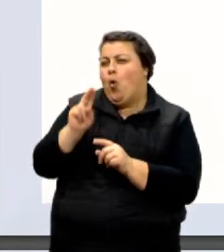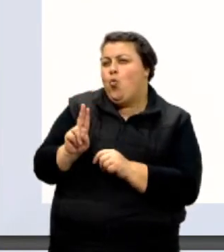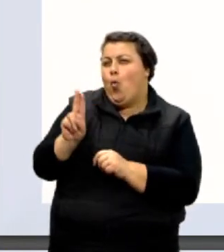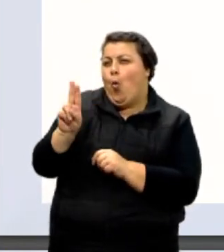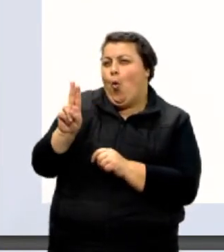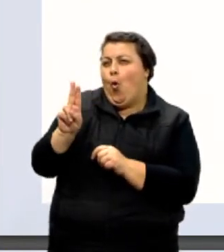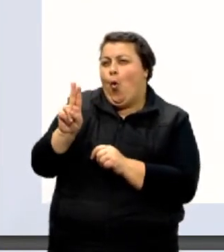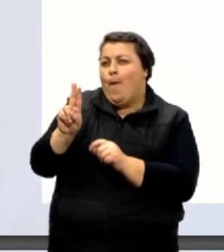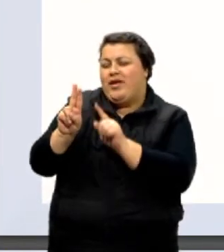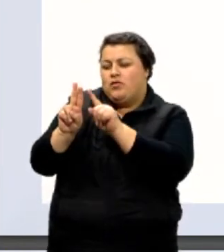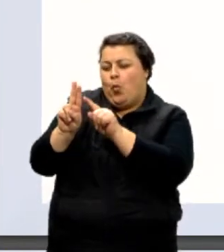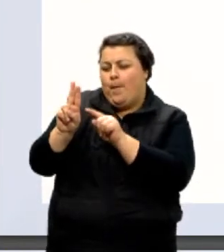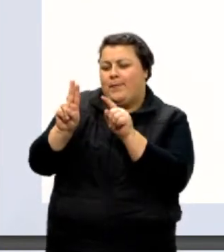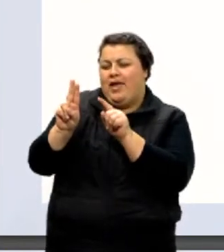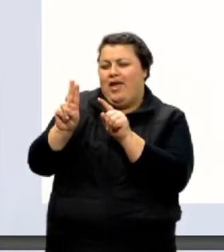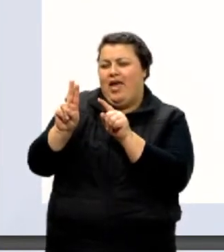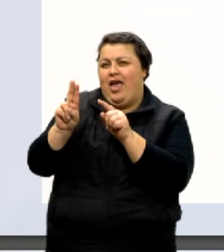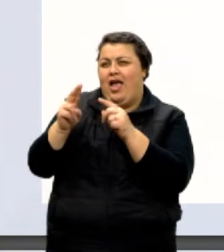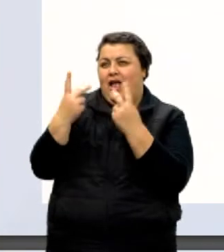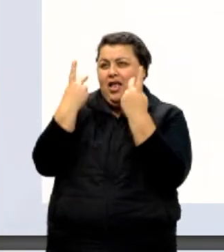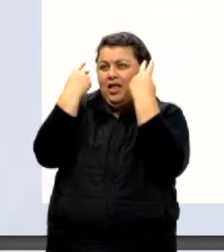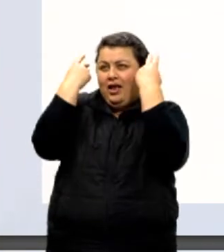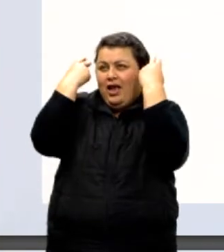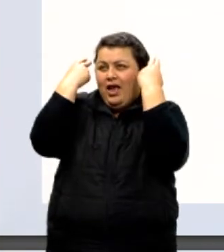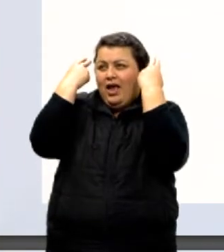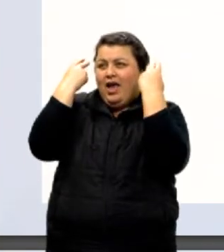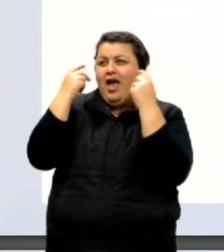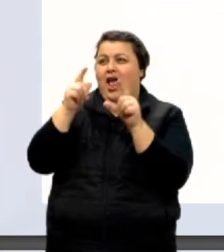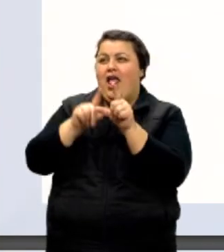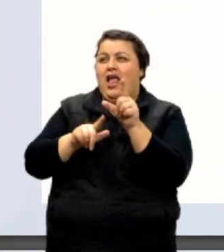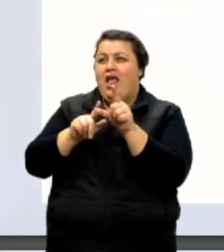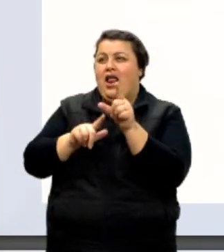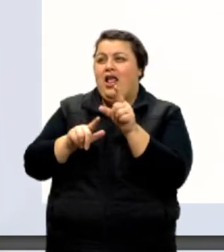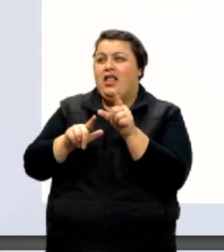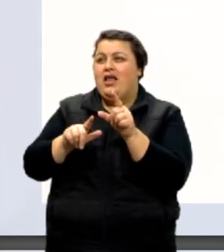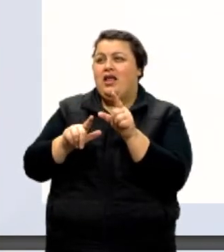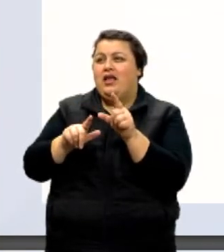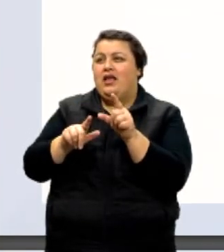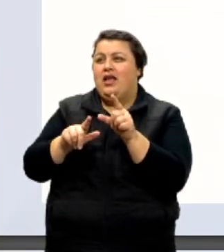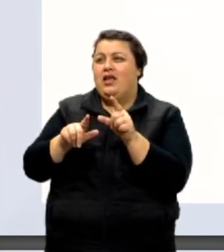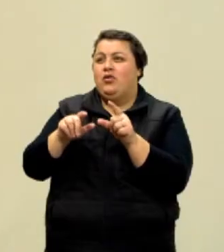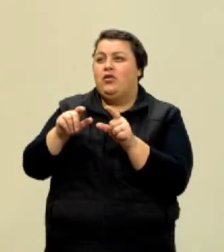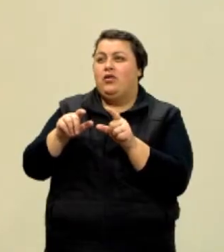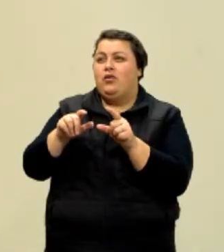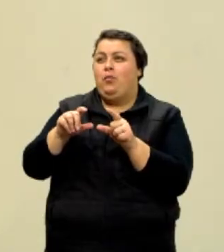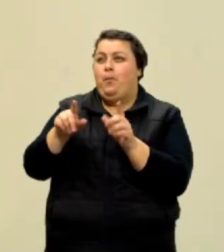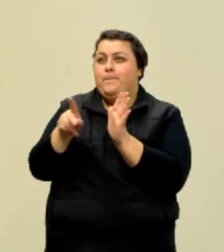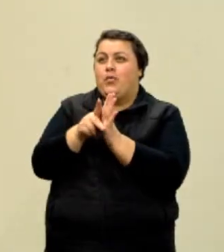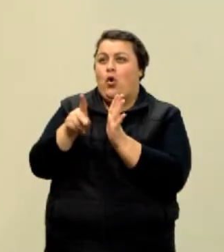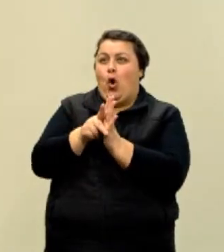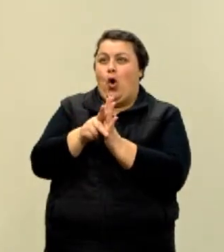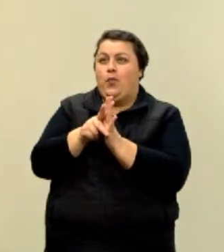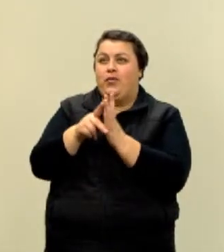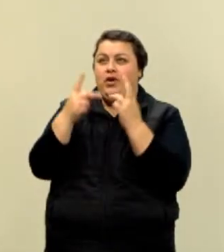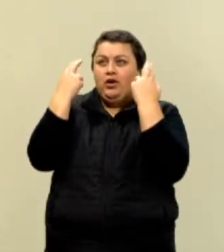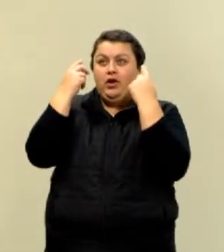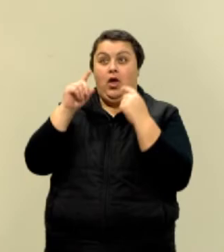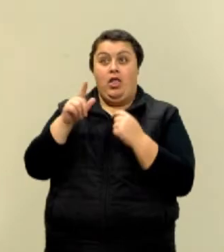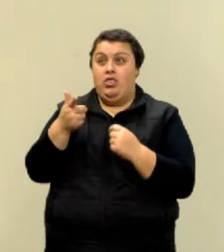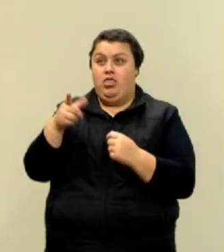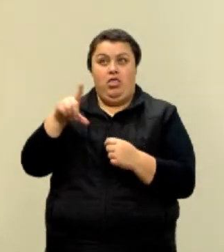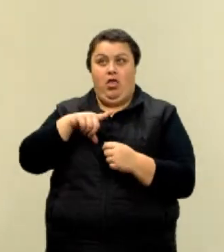Essa letra se chama letra grega Mi. É do alfabeto grego. Não é uma letra do nosso alfabeto, gente.